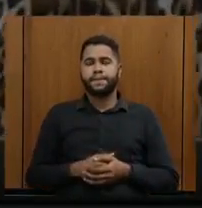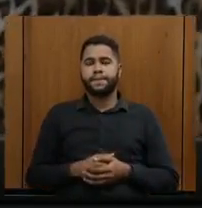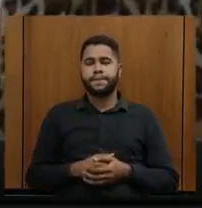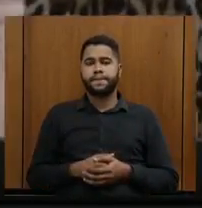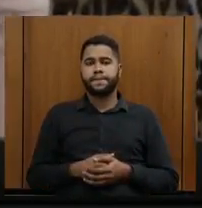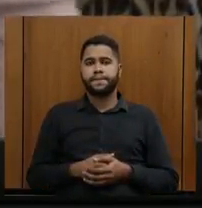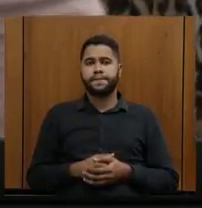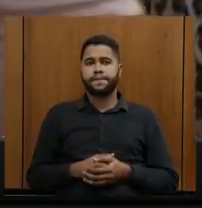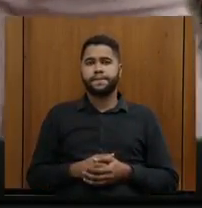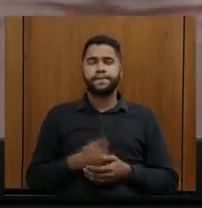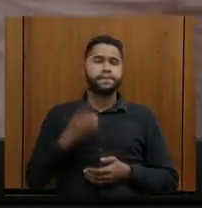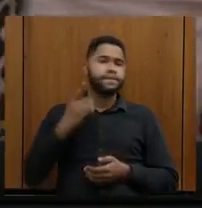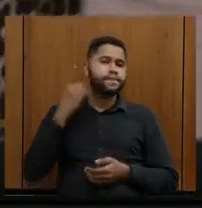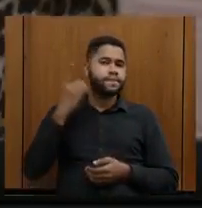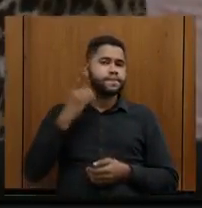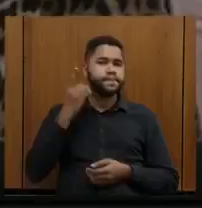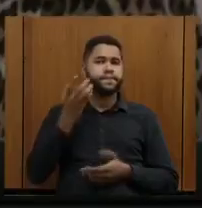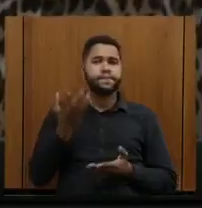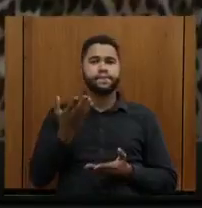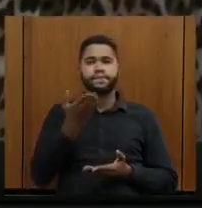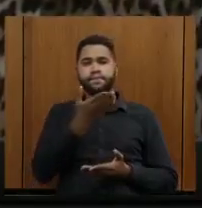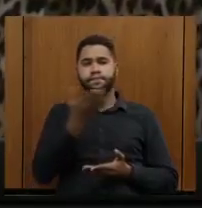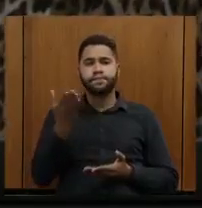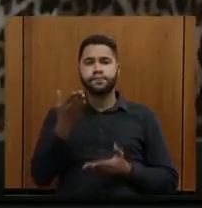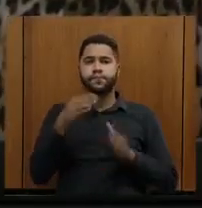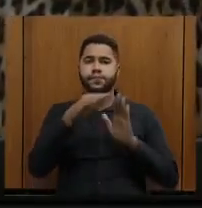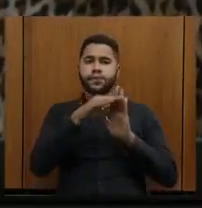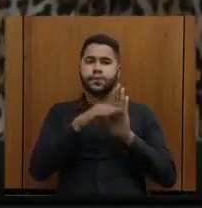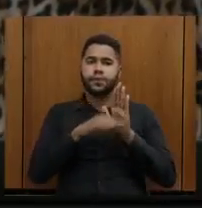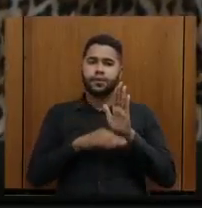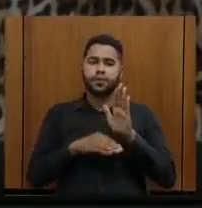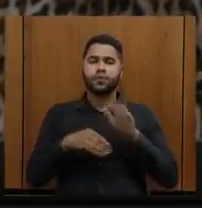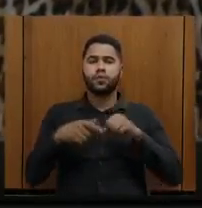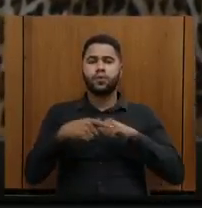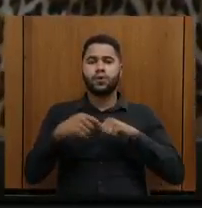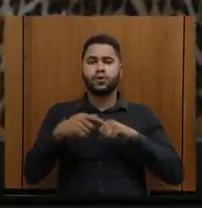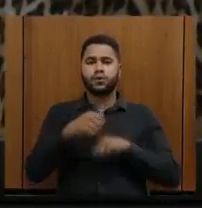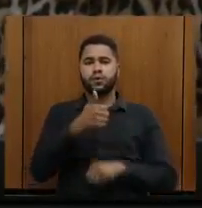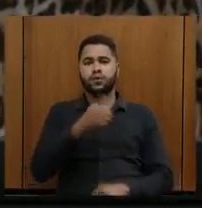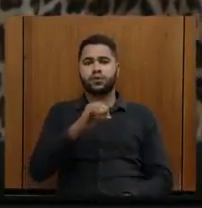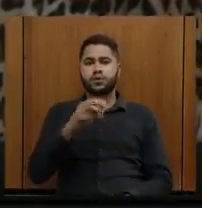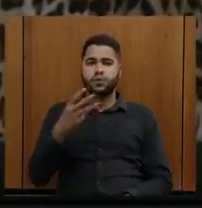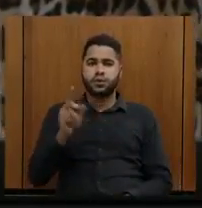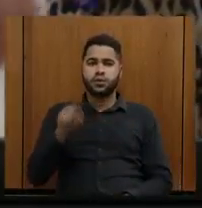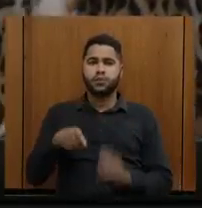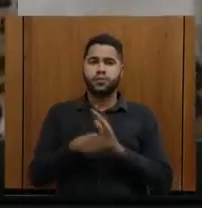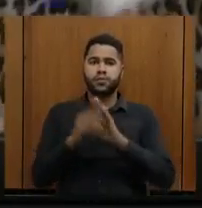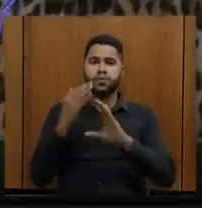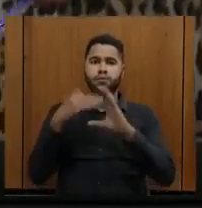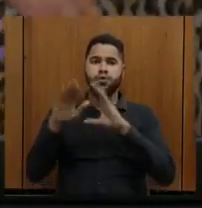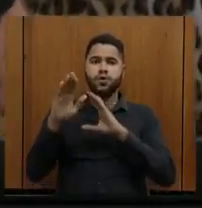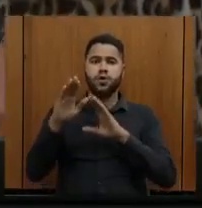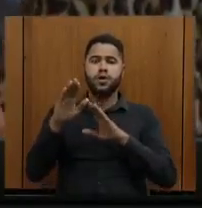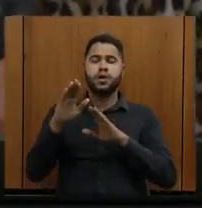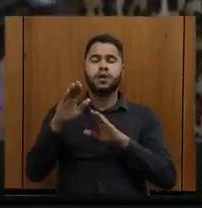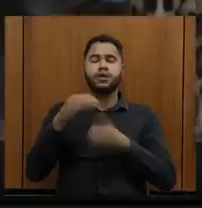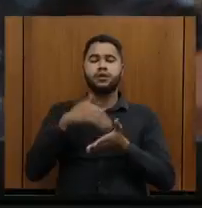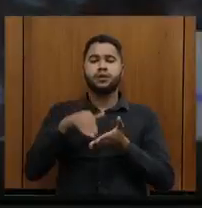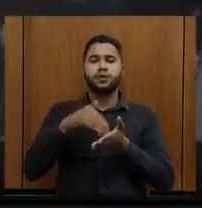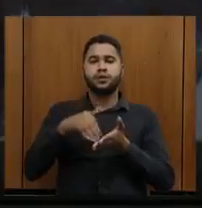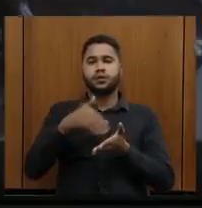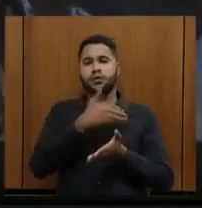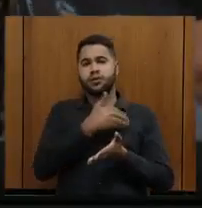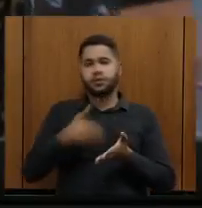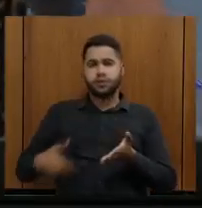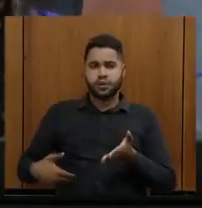O deputado que subscreve requer a vossa excelência nos termos do artigo 103 do Regimento Interno que seja encaminhado à Secretaria de Estado de Cultura e Turismo,